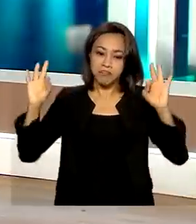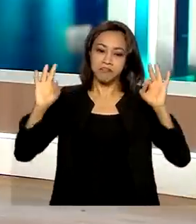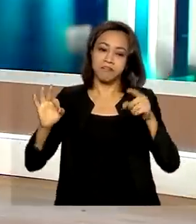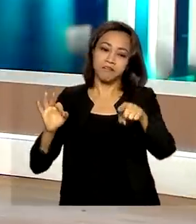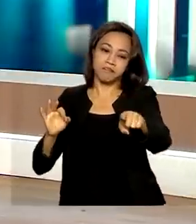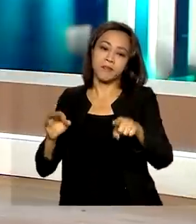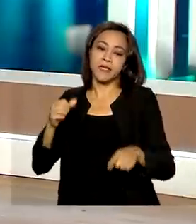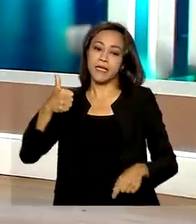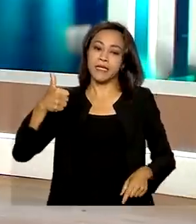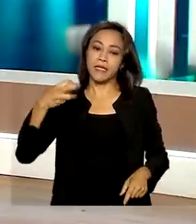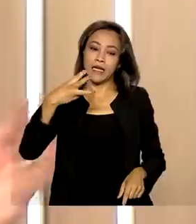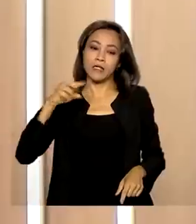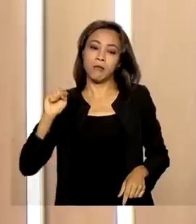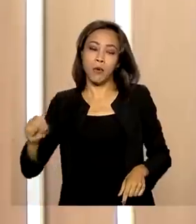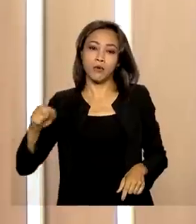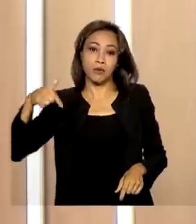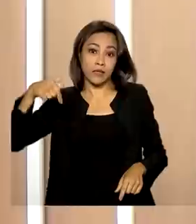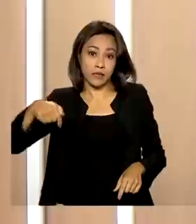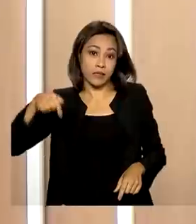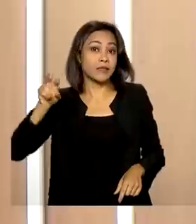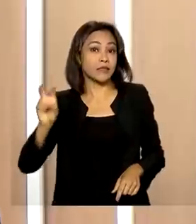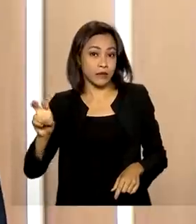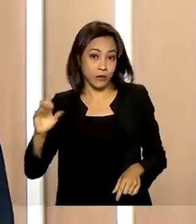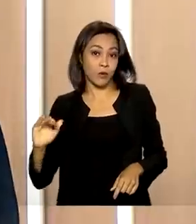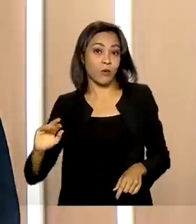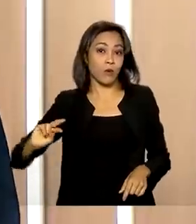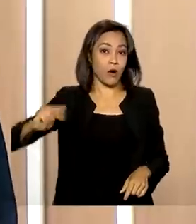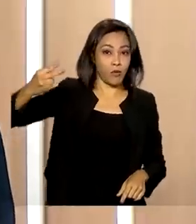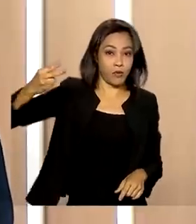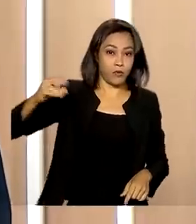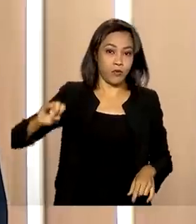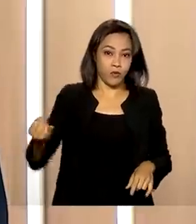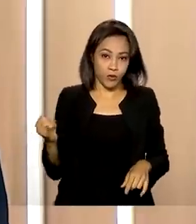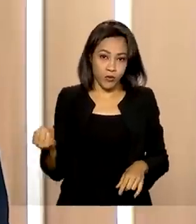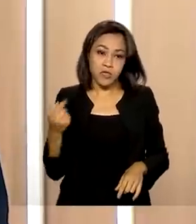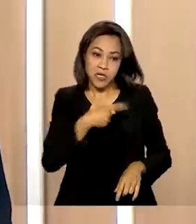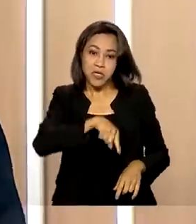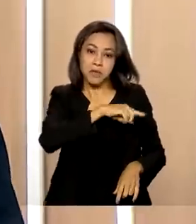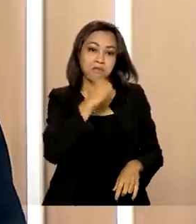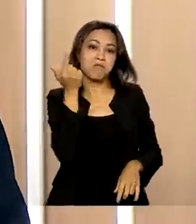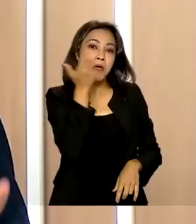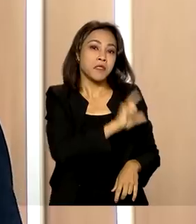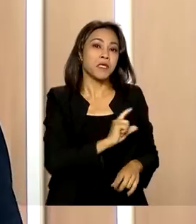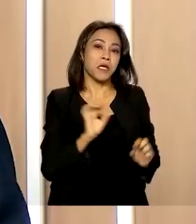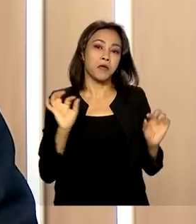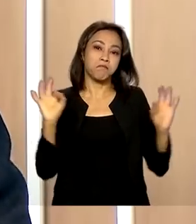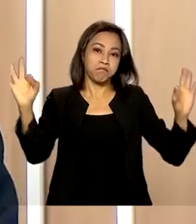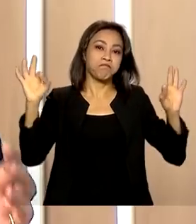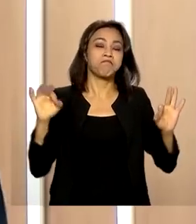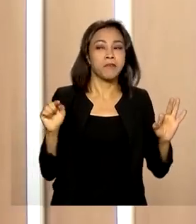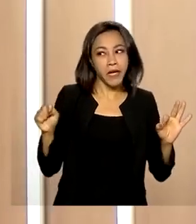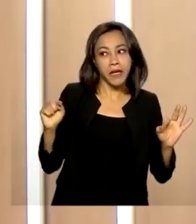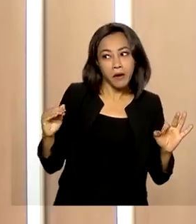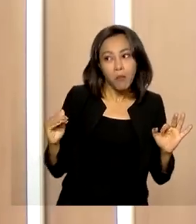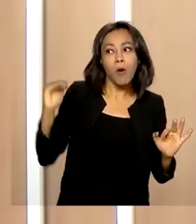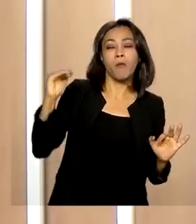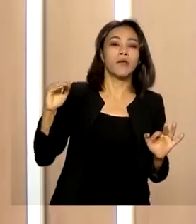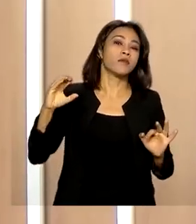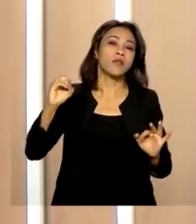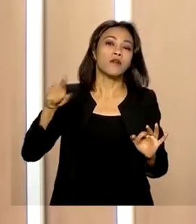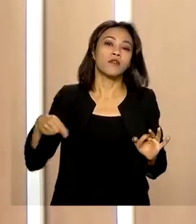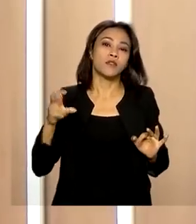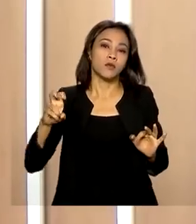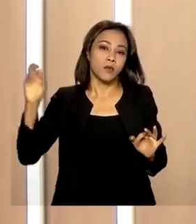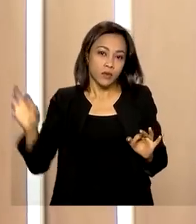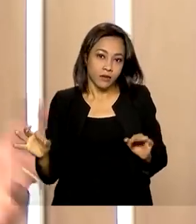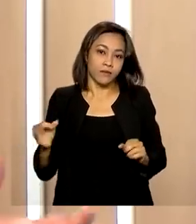em 13,65. Então, os analistas, nesse momento, acertaram então as suas previsões de um aumento de 0,5%, que foi unânime no Copom.